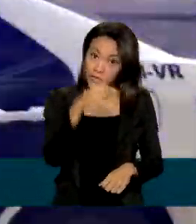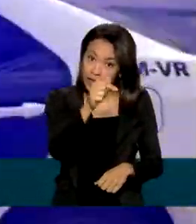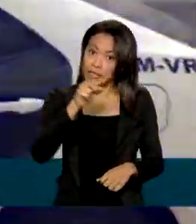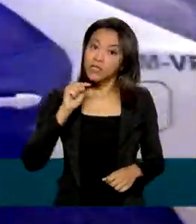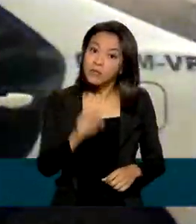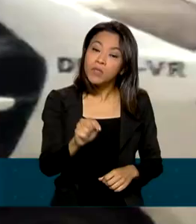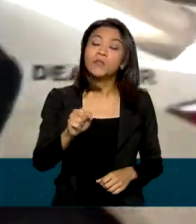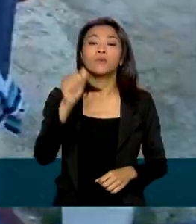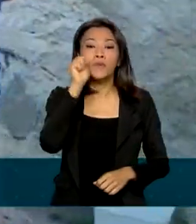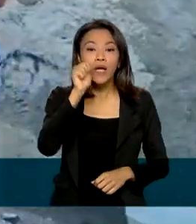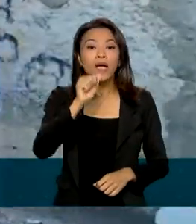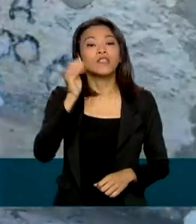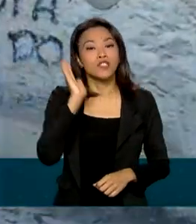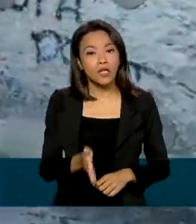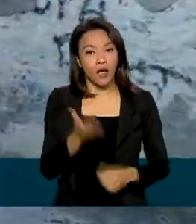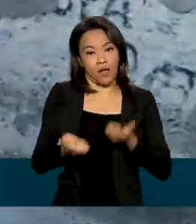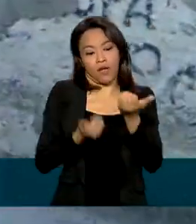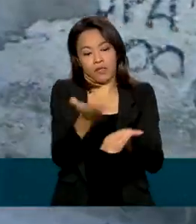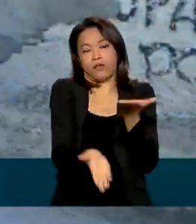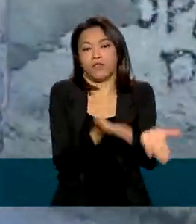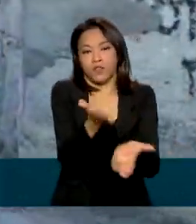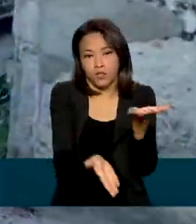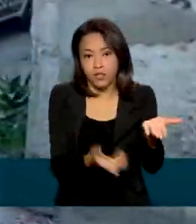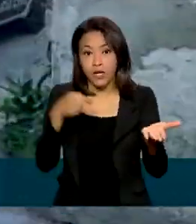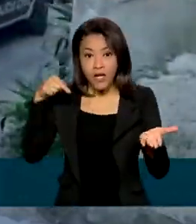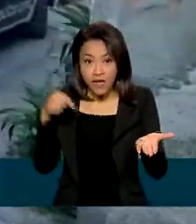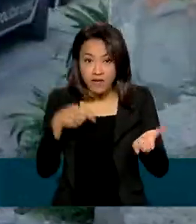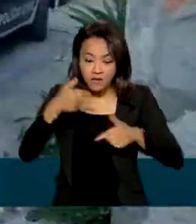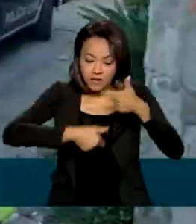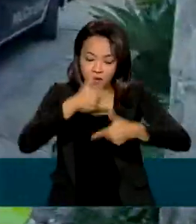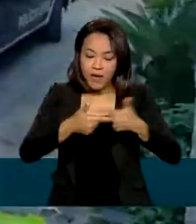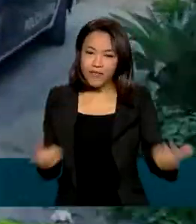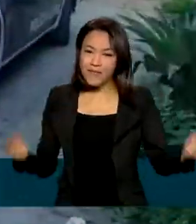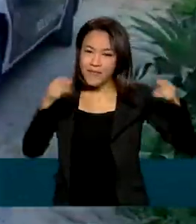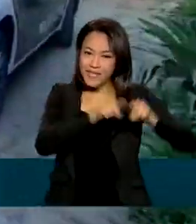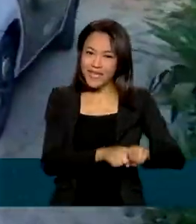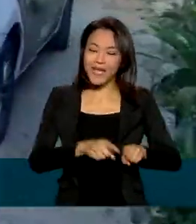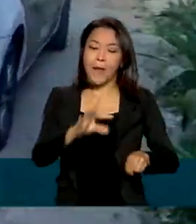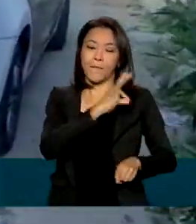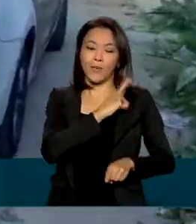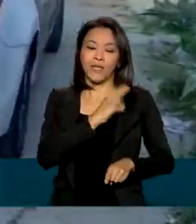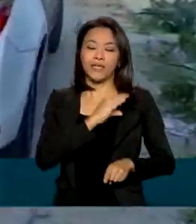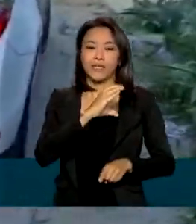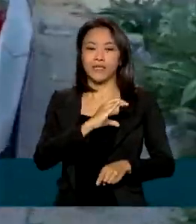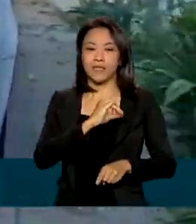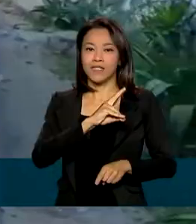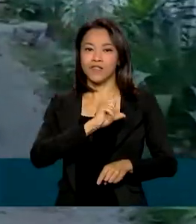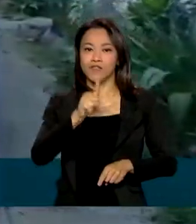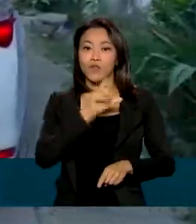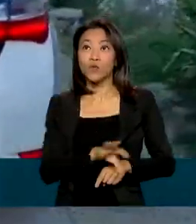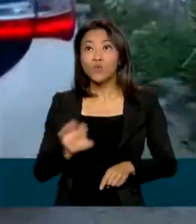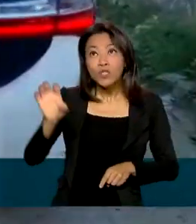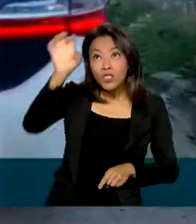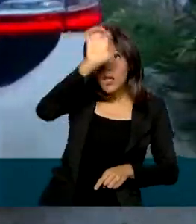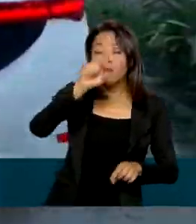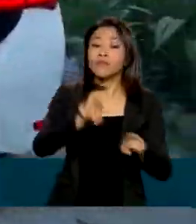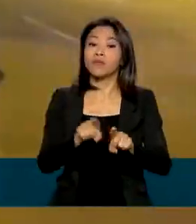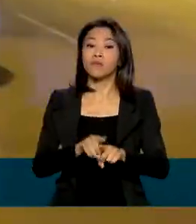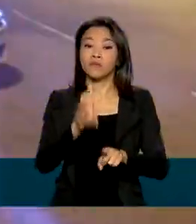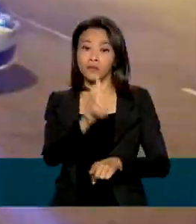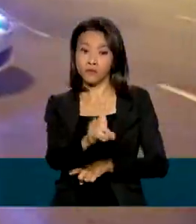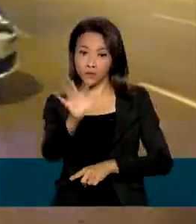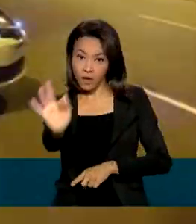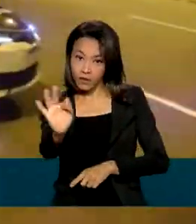foram atendidas. O trabalho foi desenvolvido pelas polícias civis de todos os estados e do Distrito Federal.